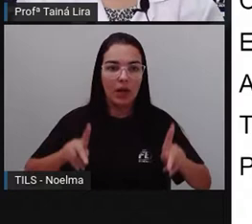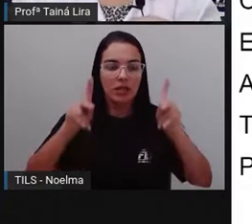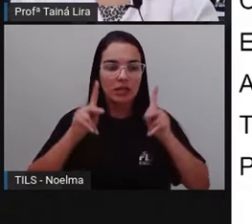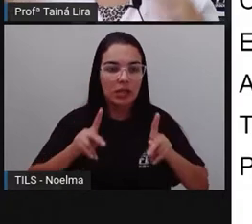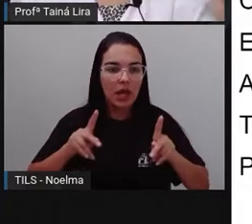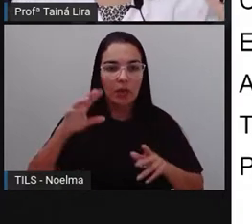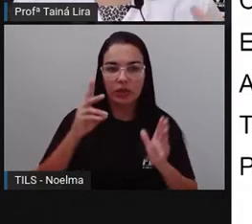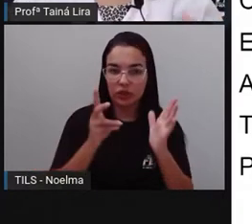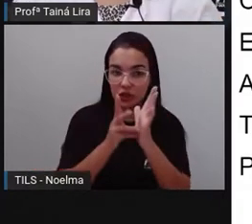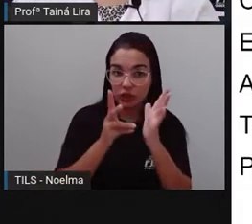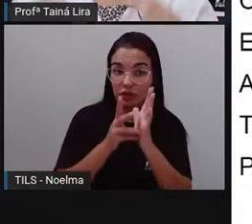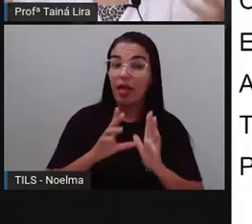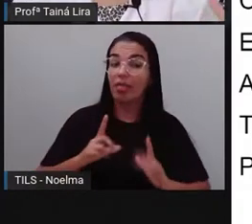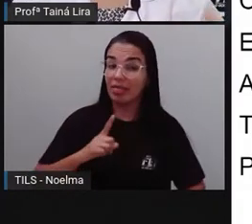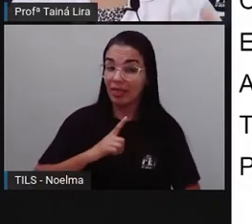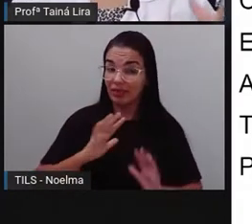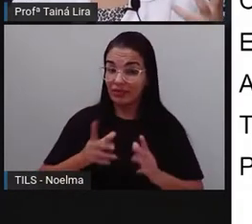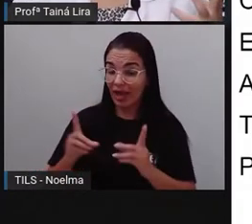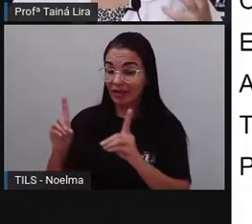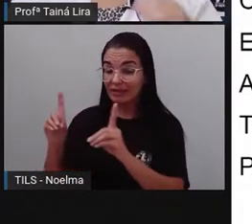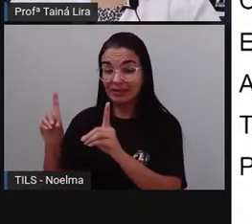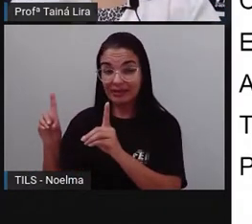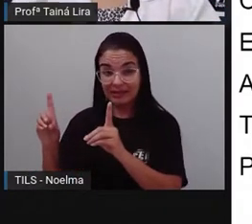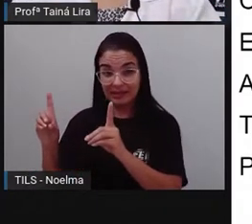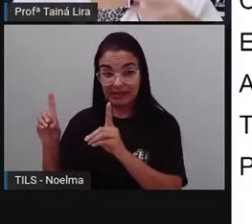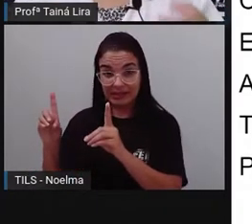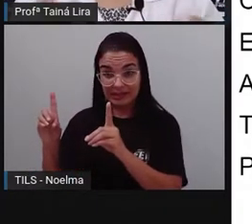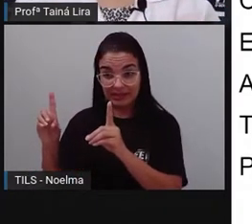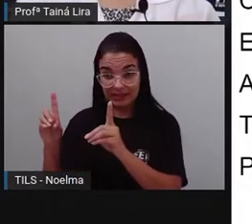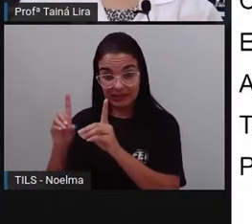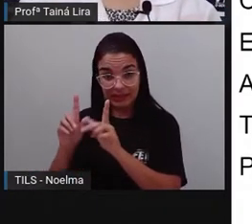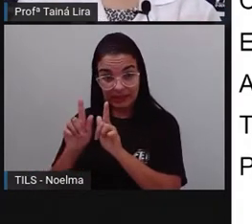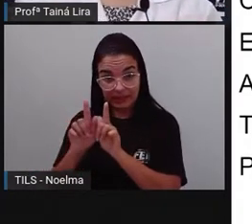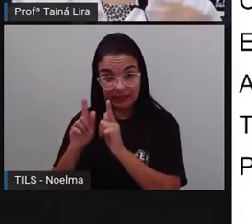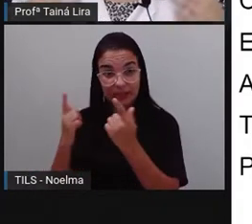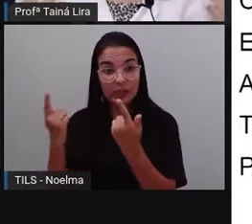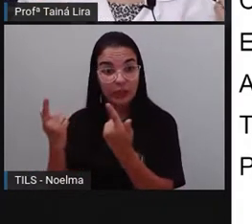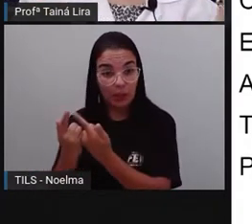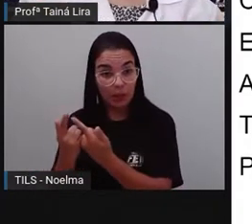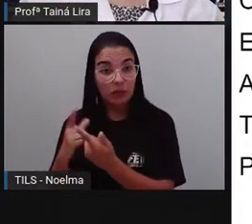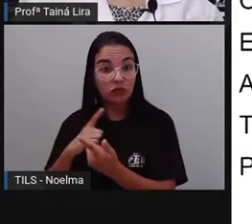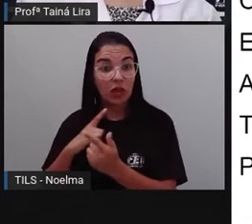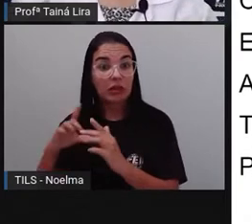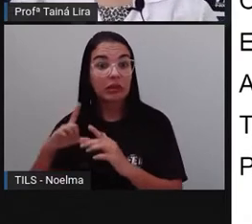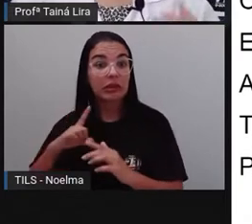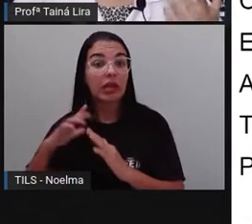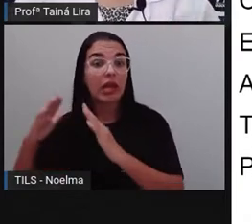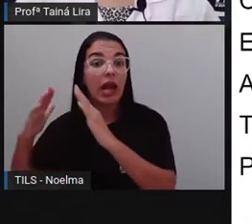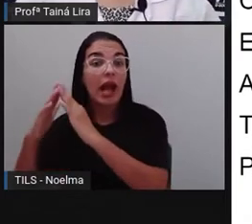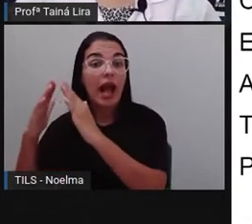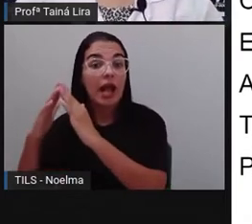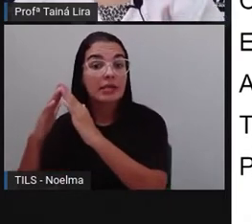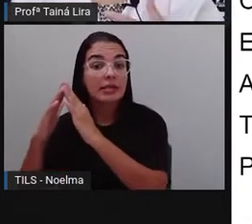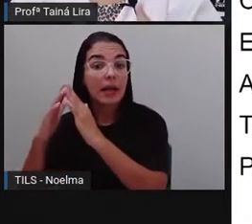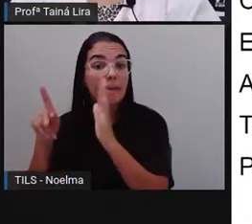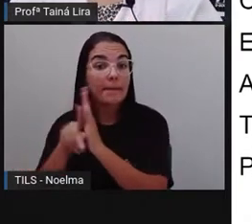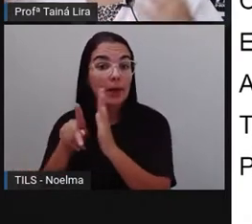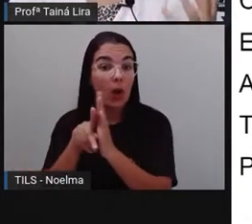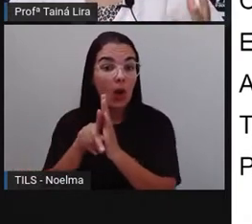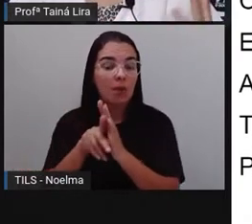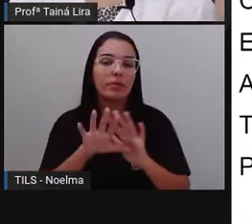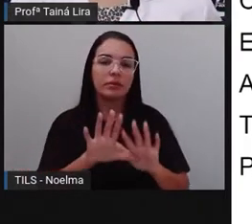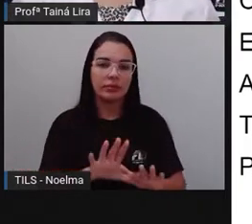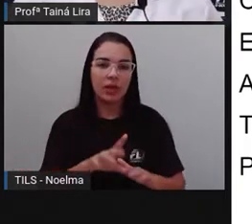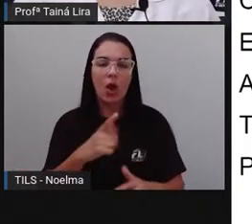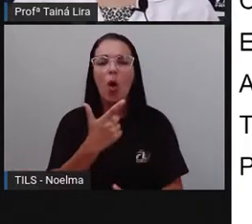tribos que têm casas, tá bom? Casas de alvenaria. Outro fato importante é